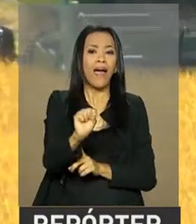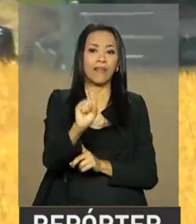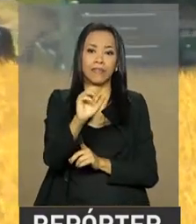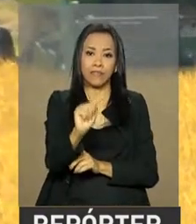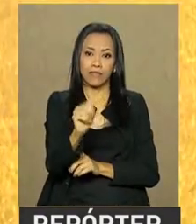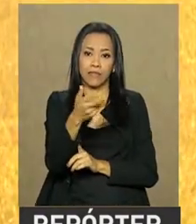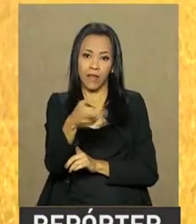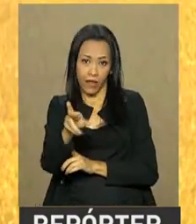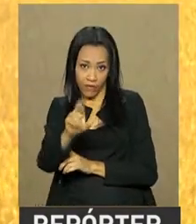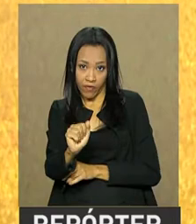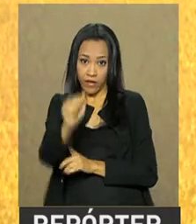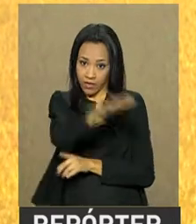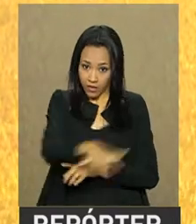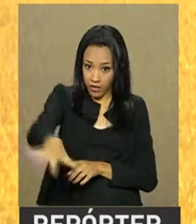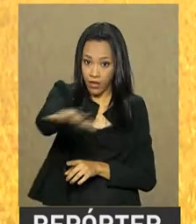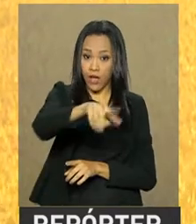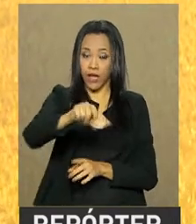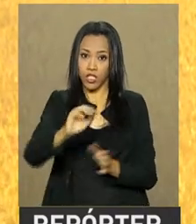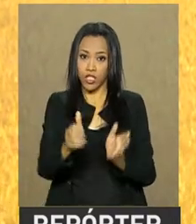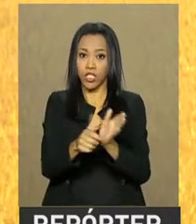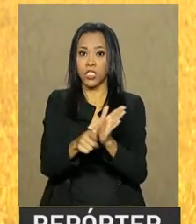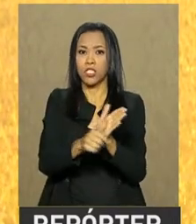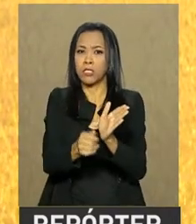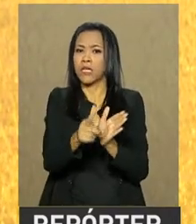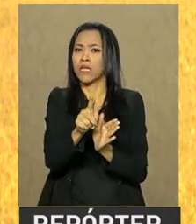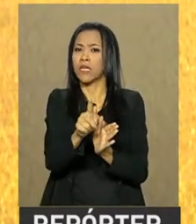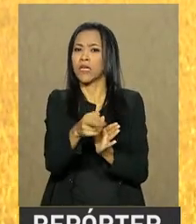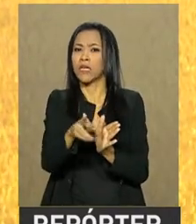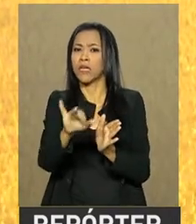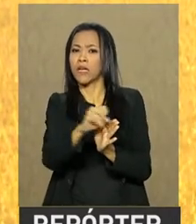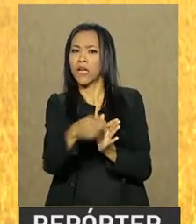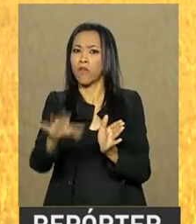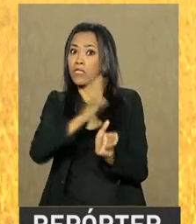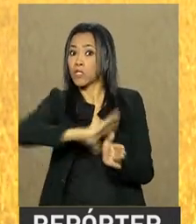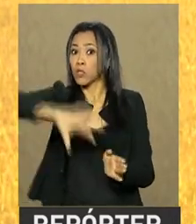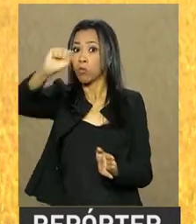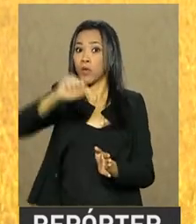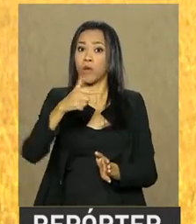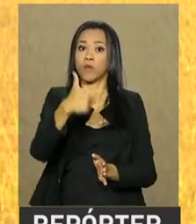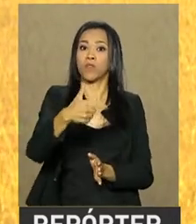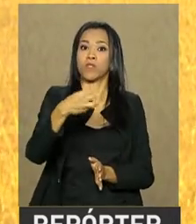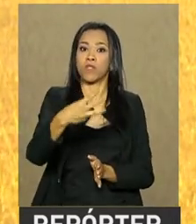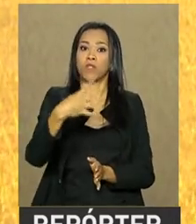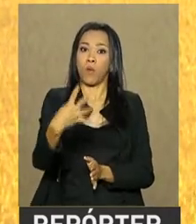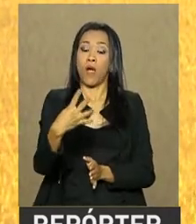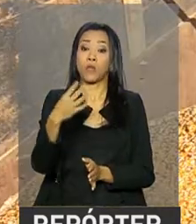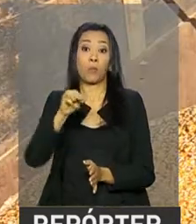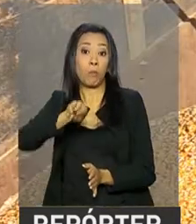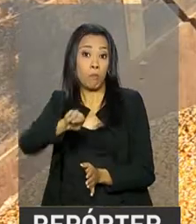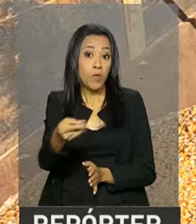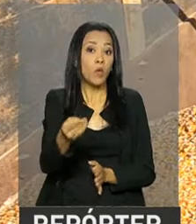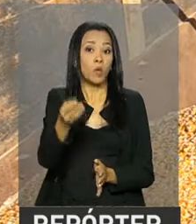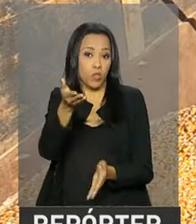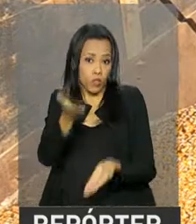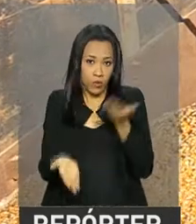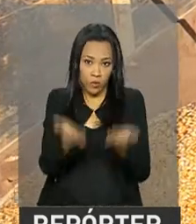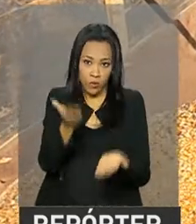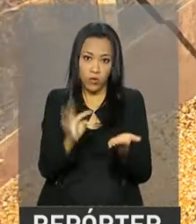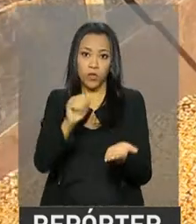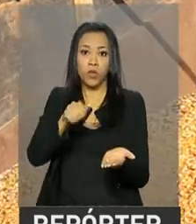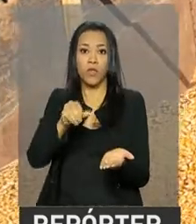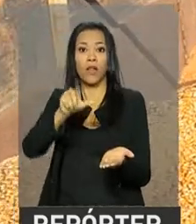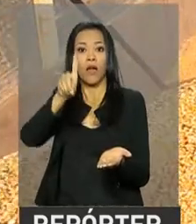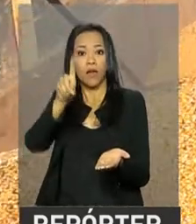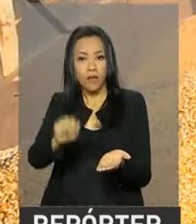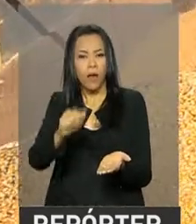grãos vai bater recorde e será superior a 234 milhões de toneladas, um aumento de quase